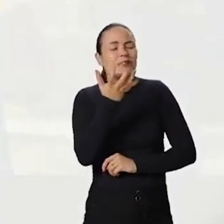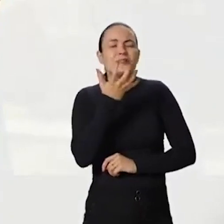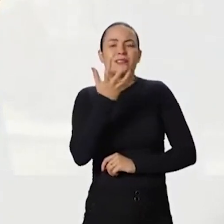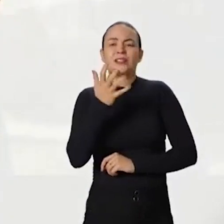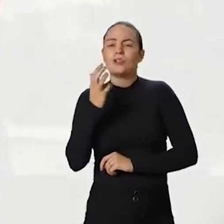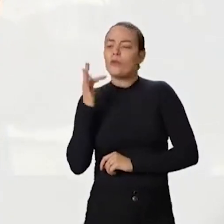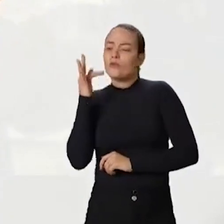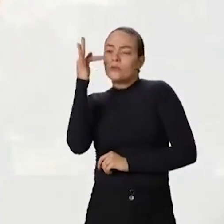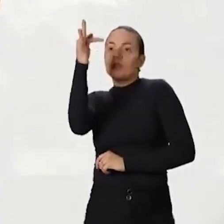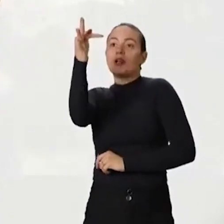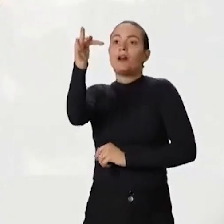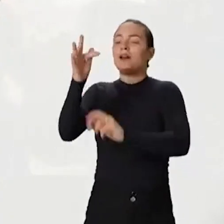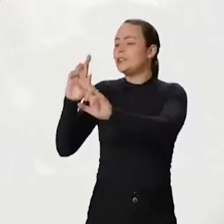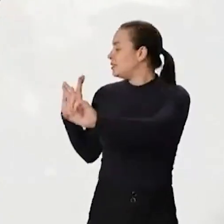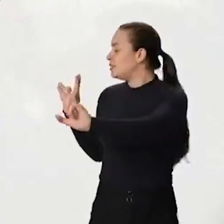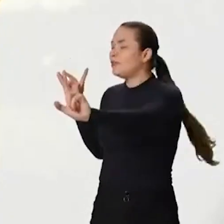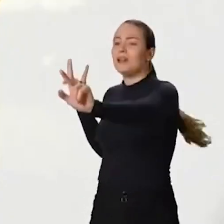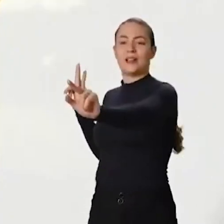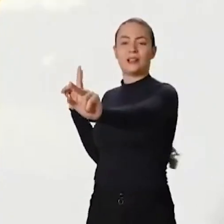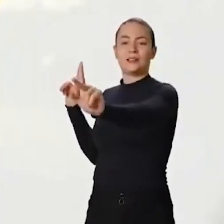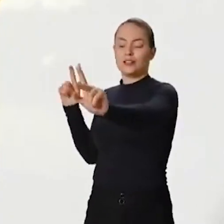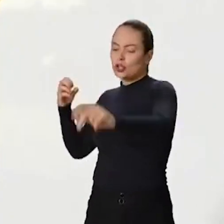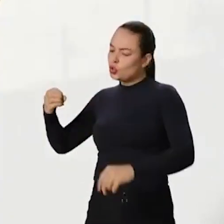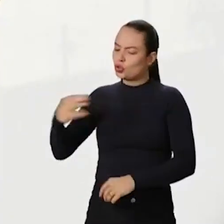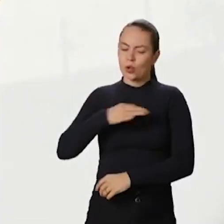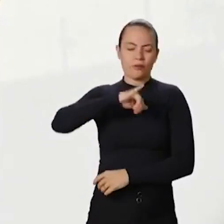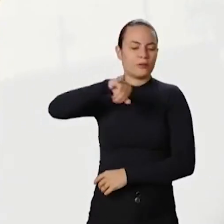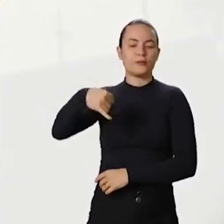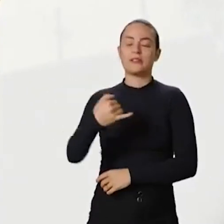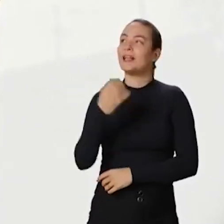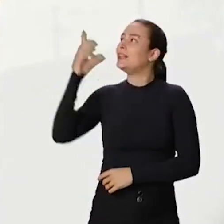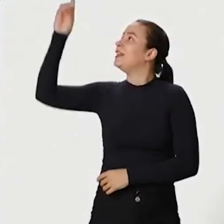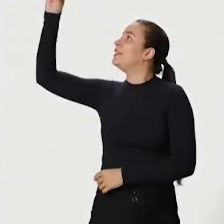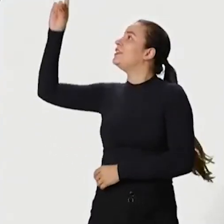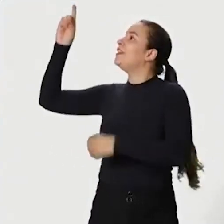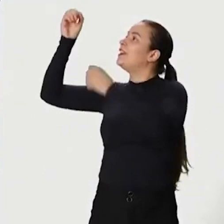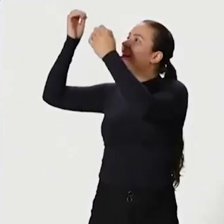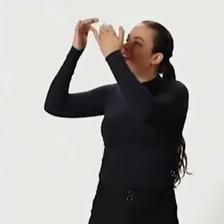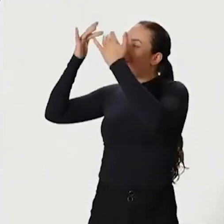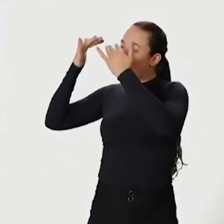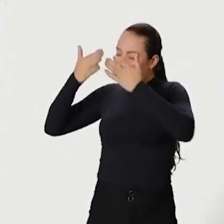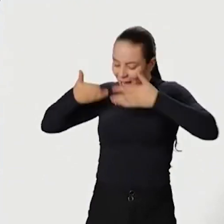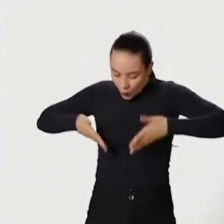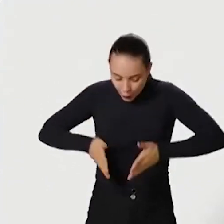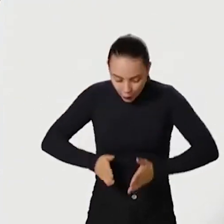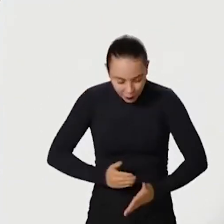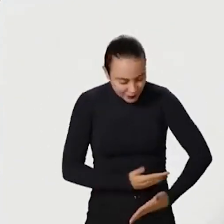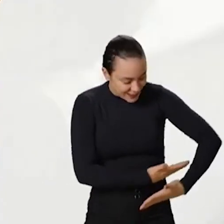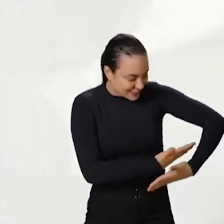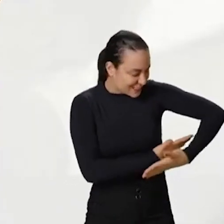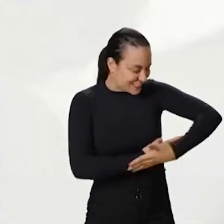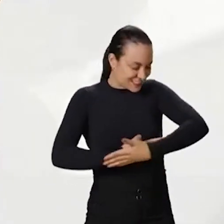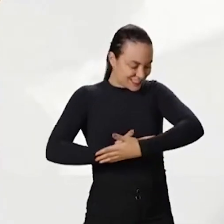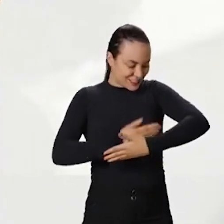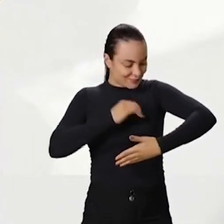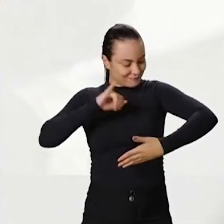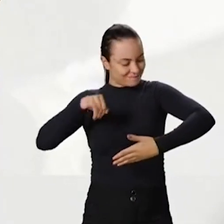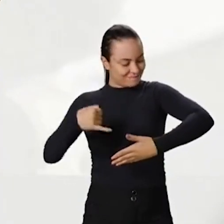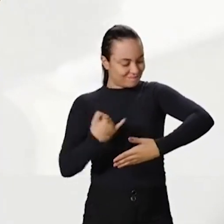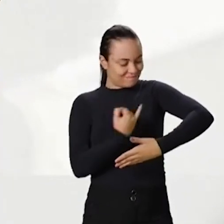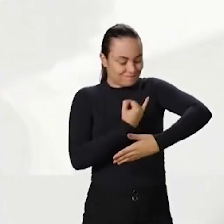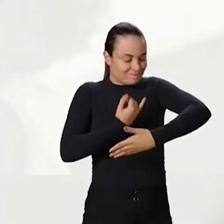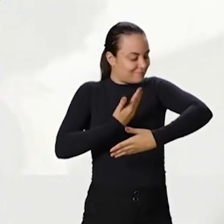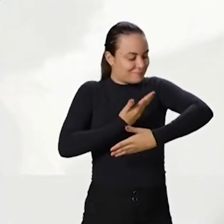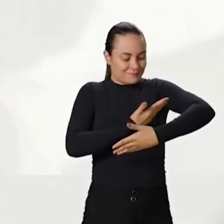é ter uma nova oportunidade dada pela vida e por Deus para que possamos de certa forma renascer